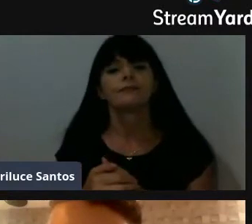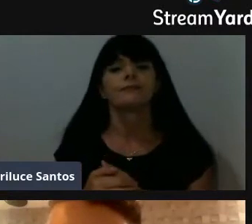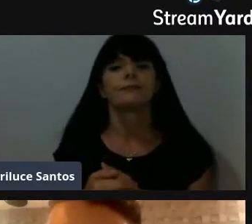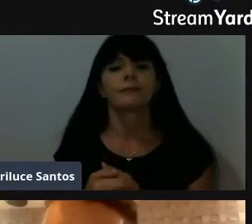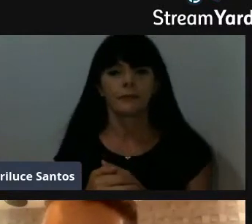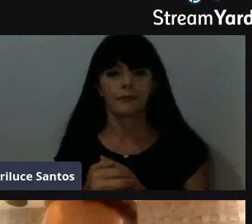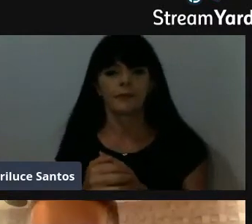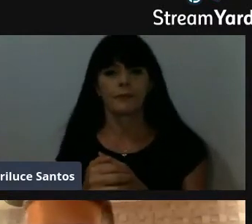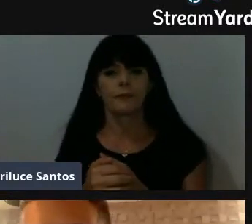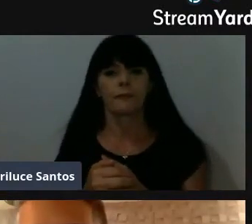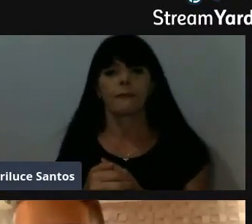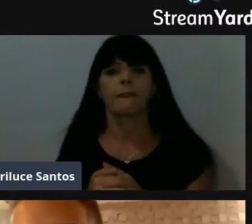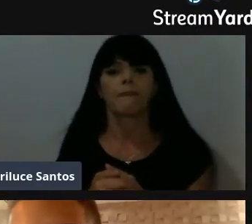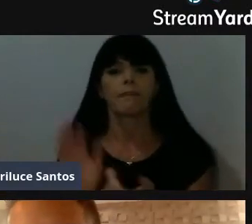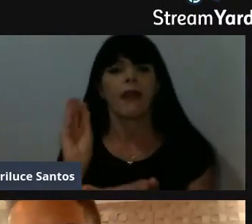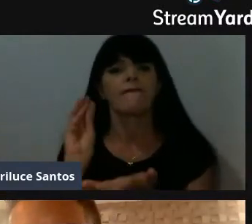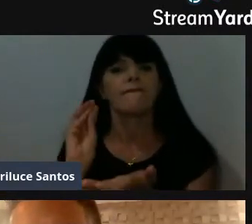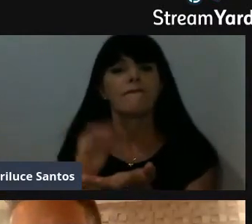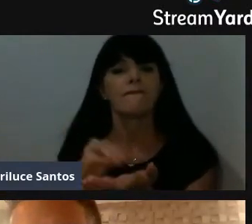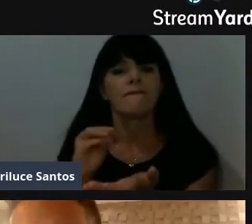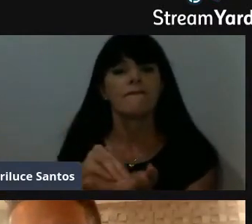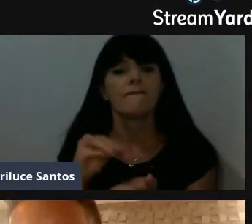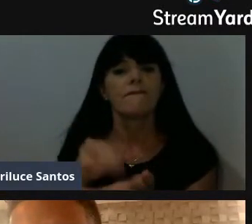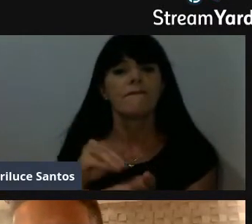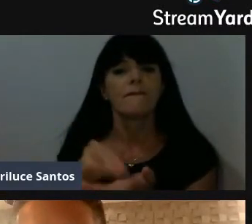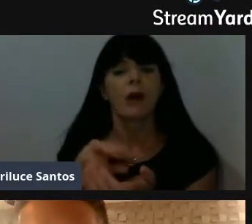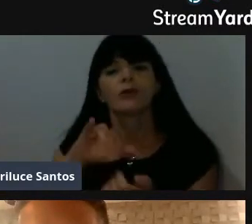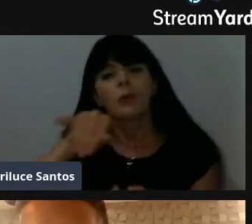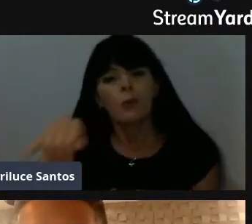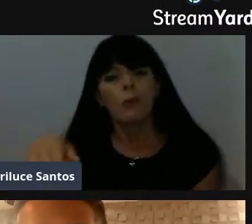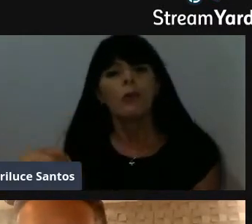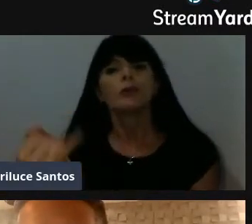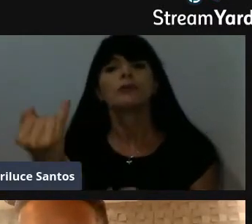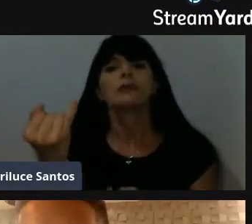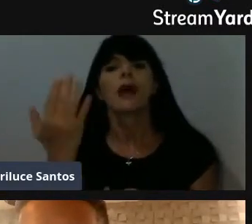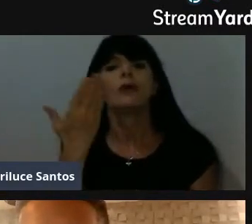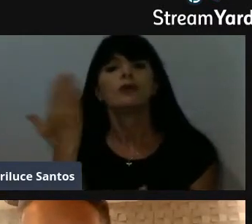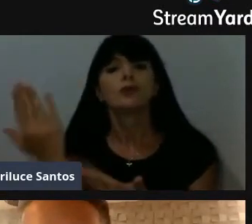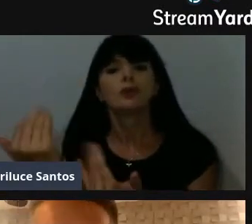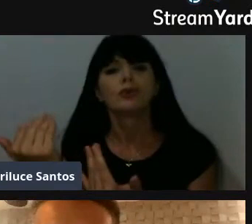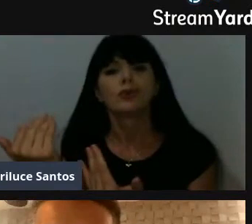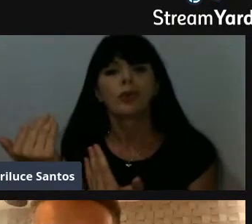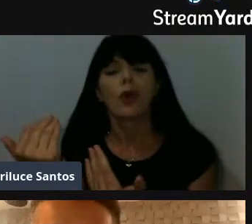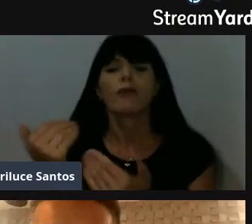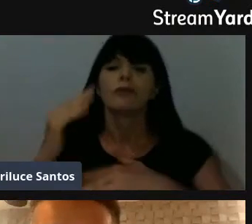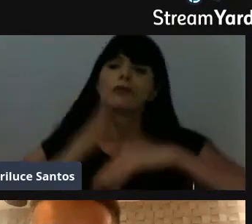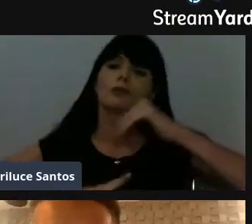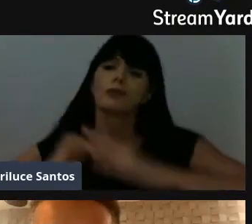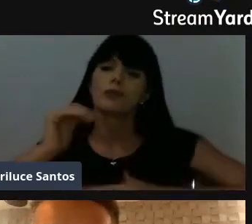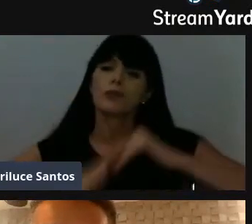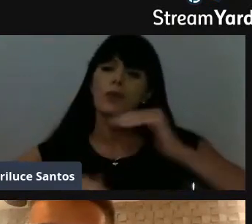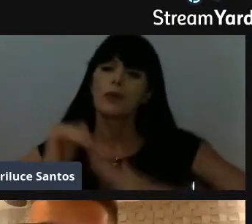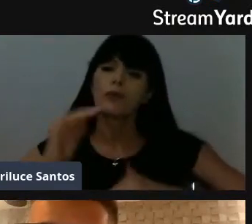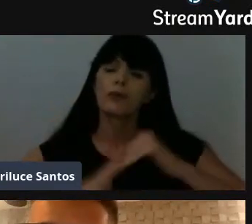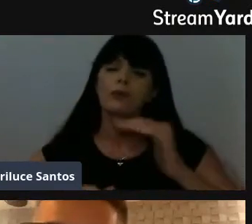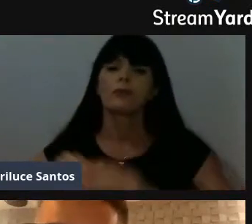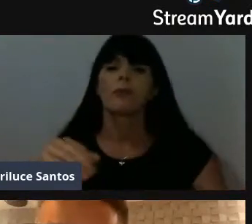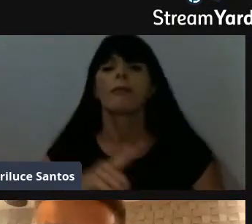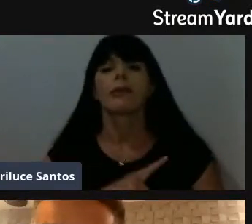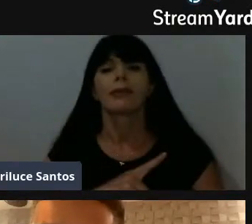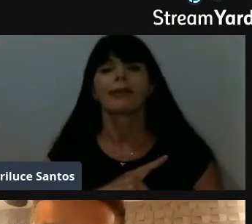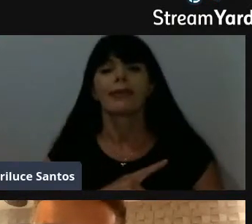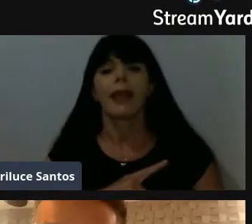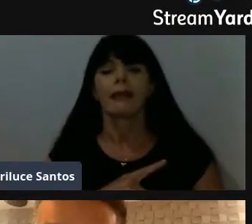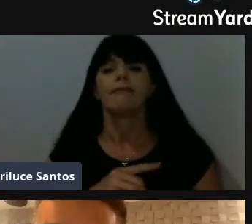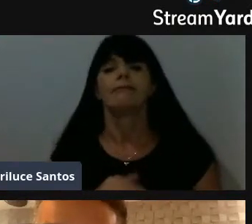a falta de oportunidade que os jovens ou que profissionais têm. Então, a minha visão realmente é essa, falta de